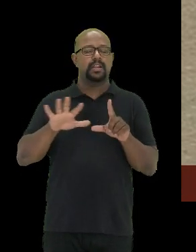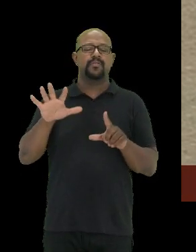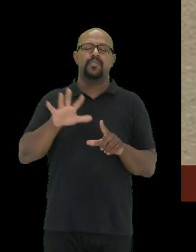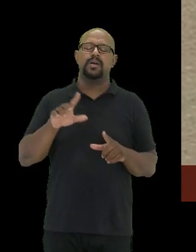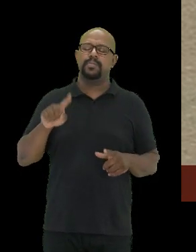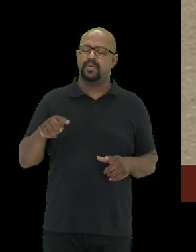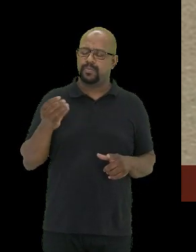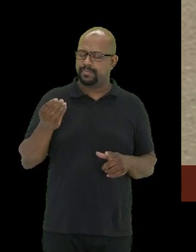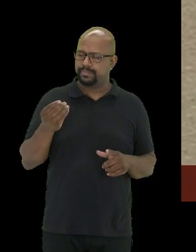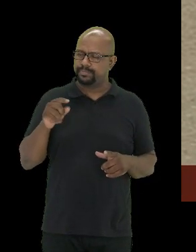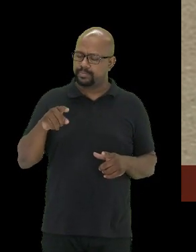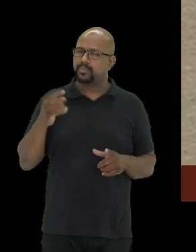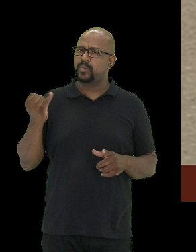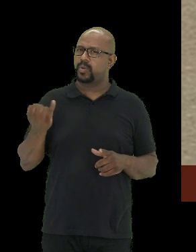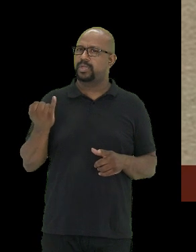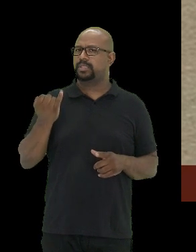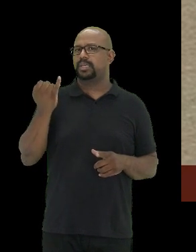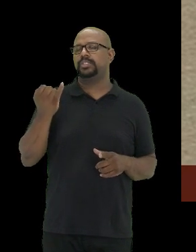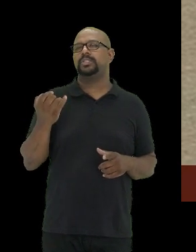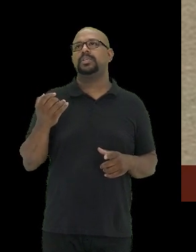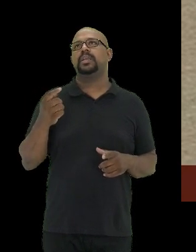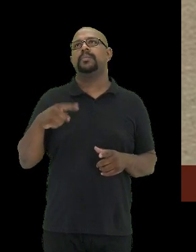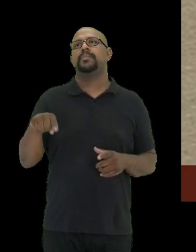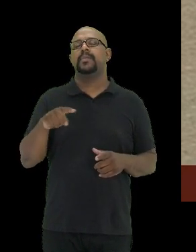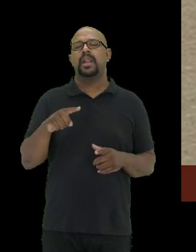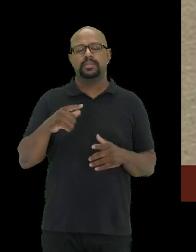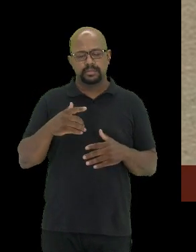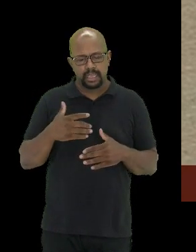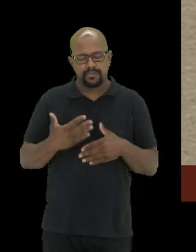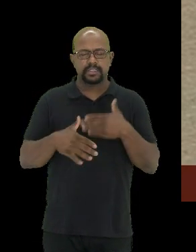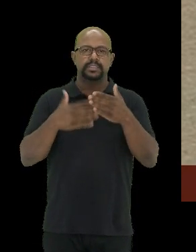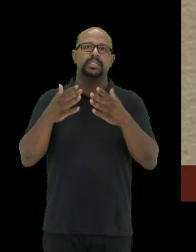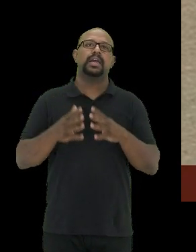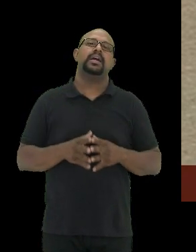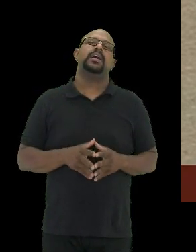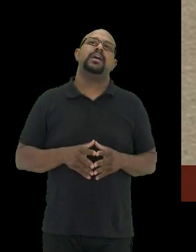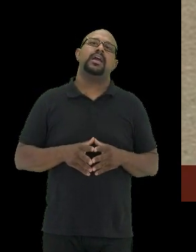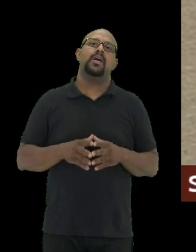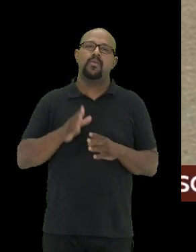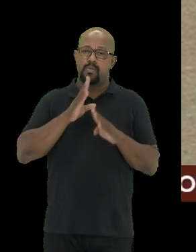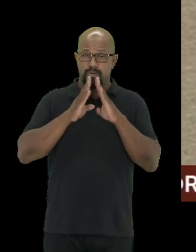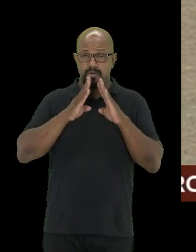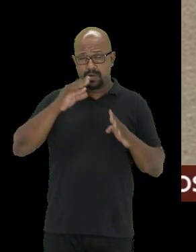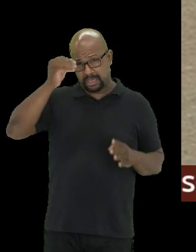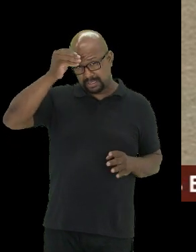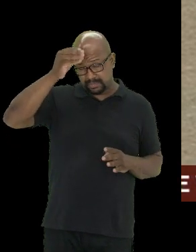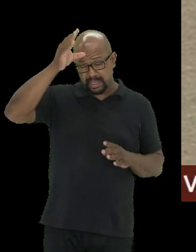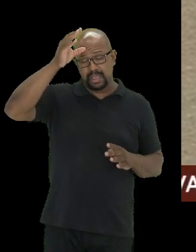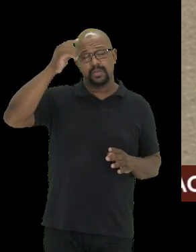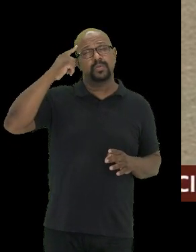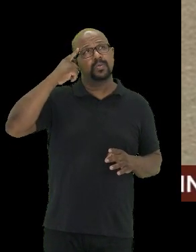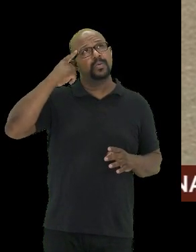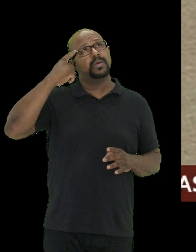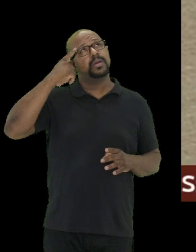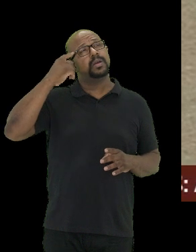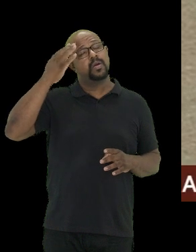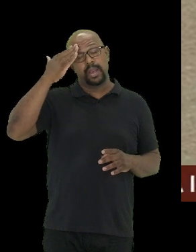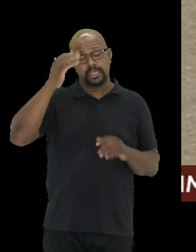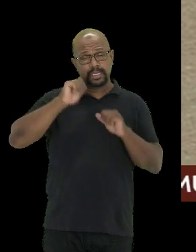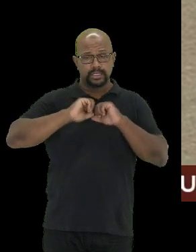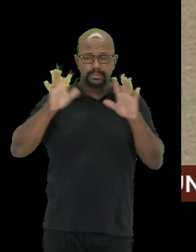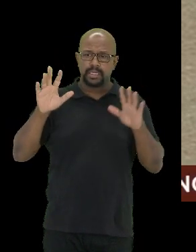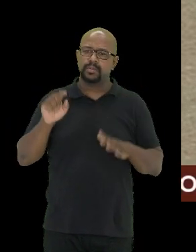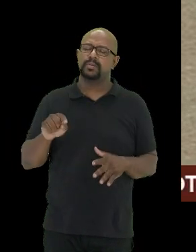um ponto importante para se avançar o conhecimento, o entendimento da